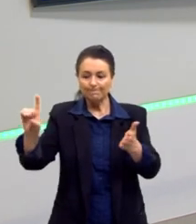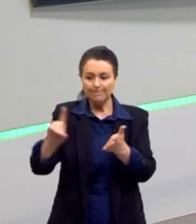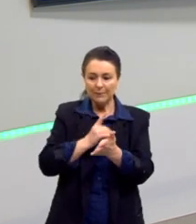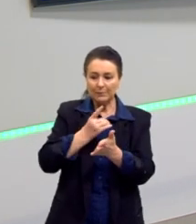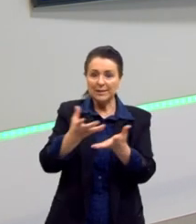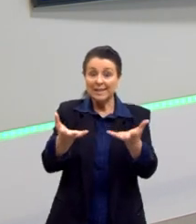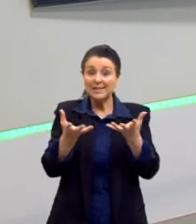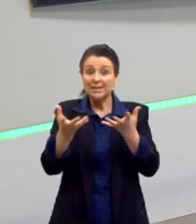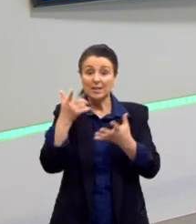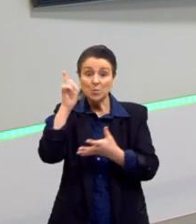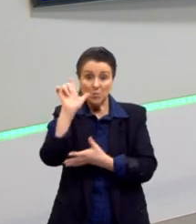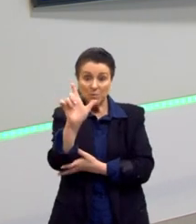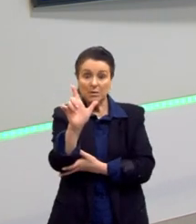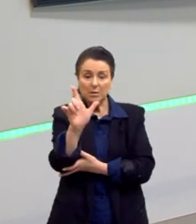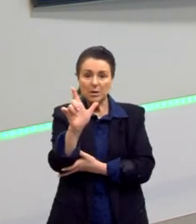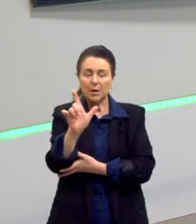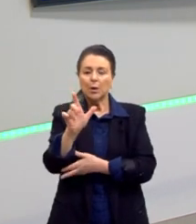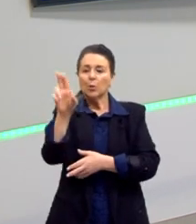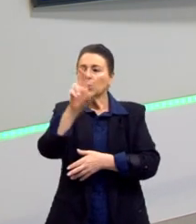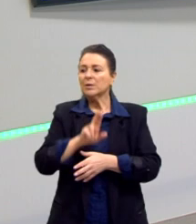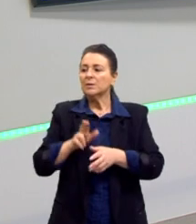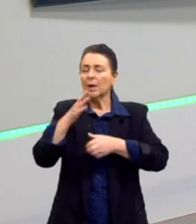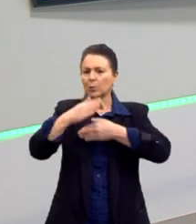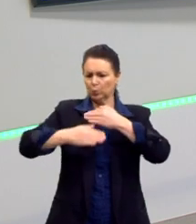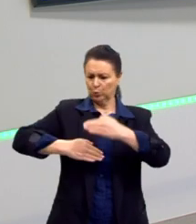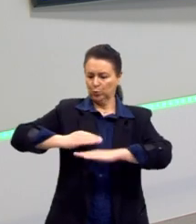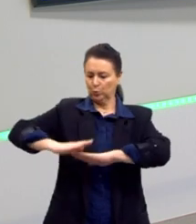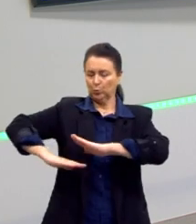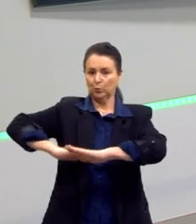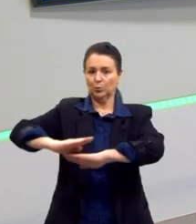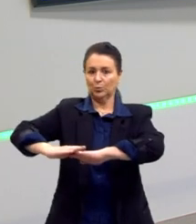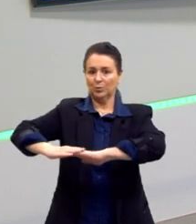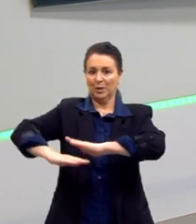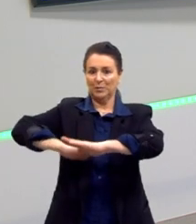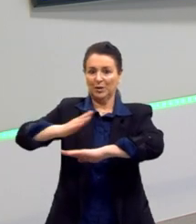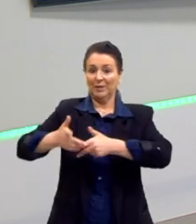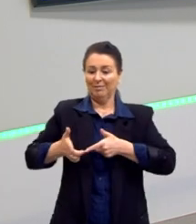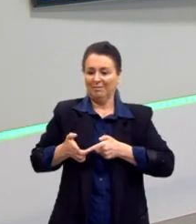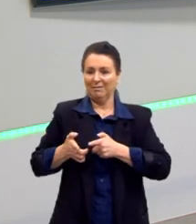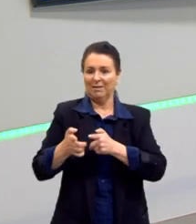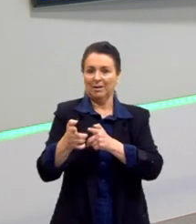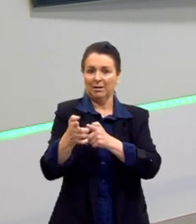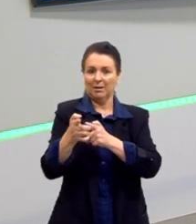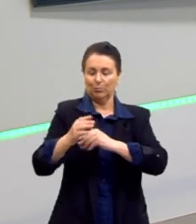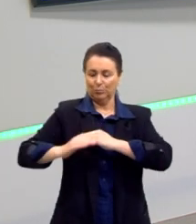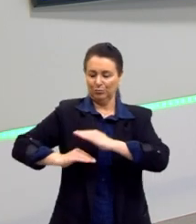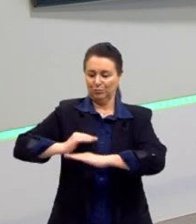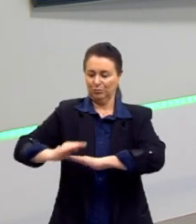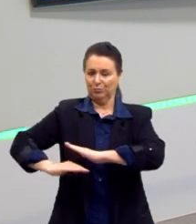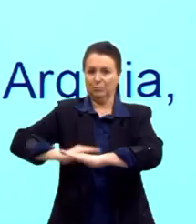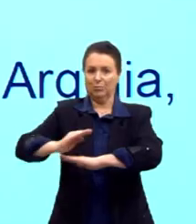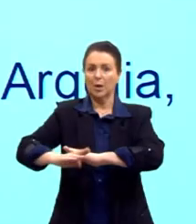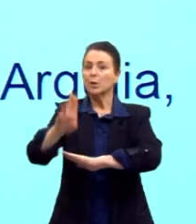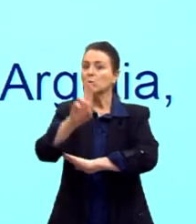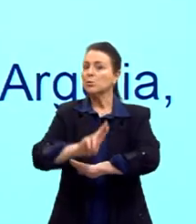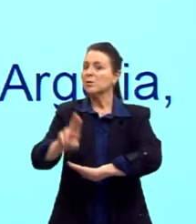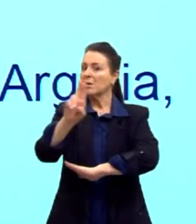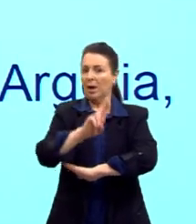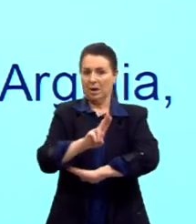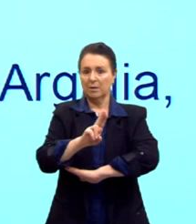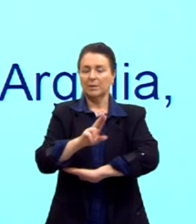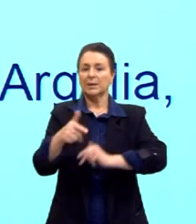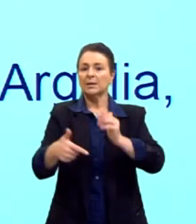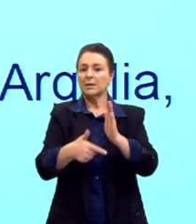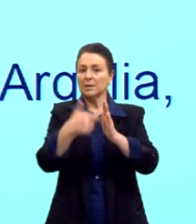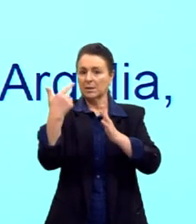com tanques. Então, é a primeira vez que o tanque é bem utilizado na guerra, na Primeira Guerra Mundial. Ele ainda não era bem utilizado